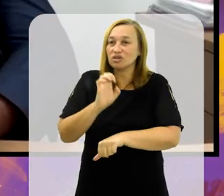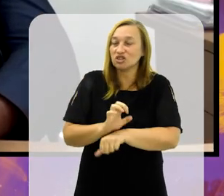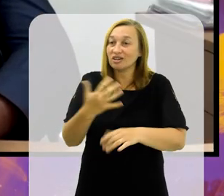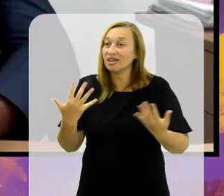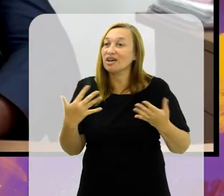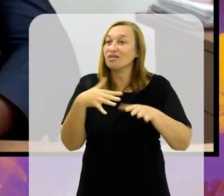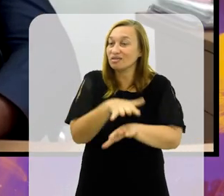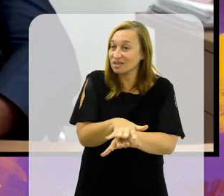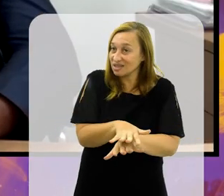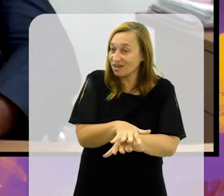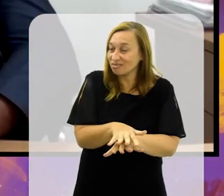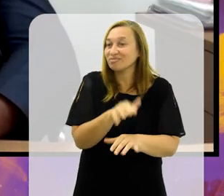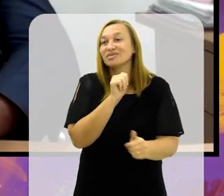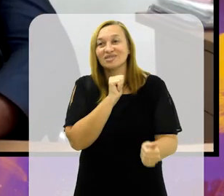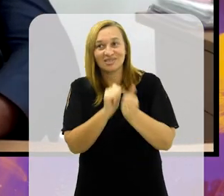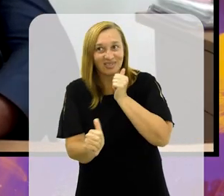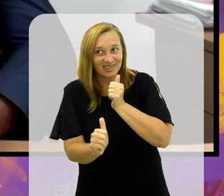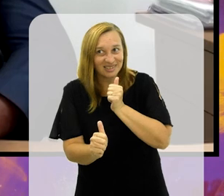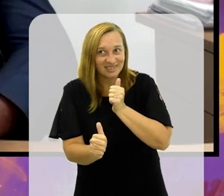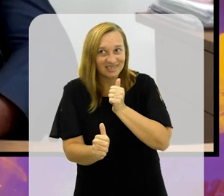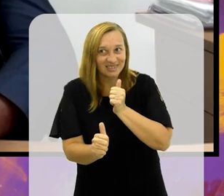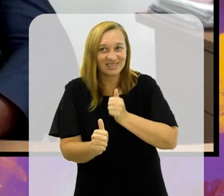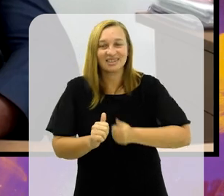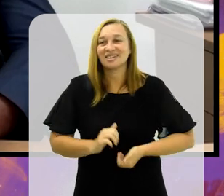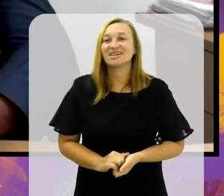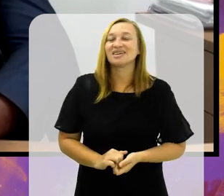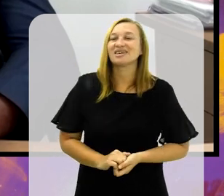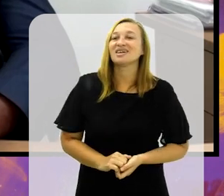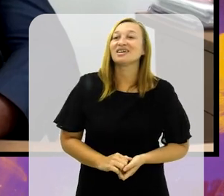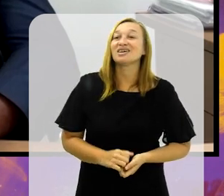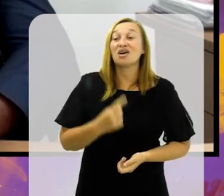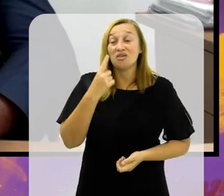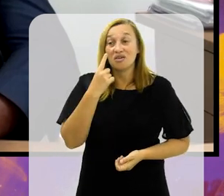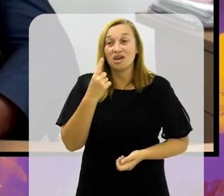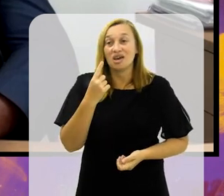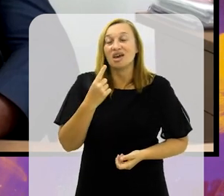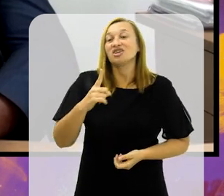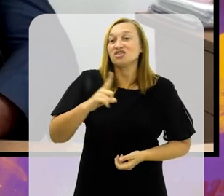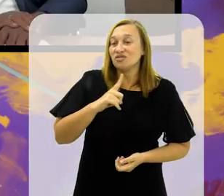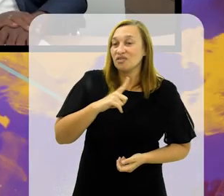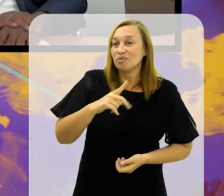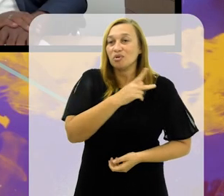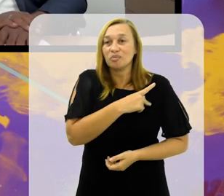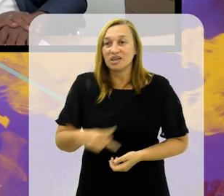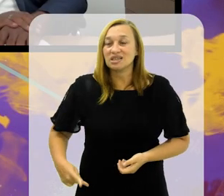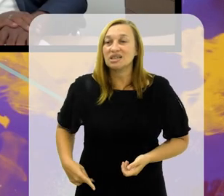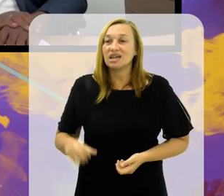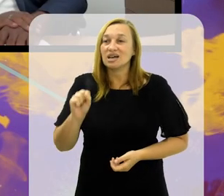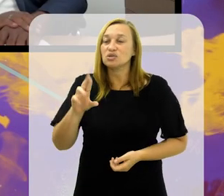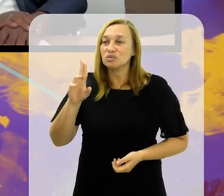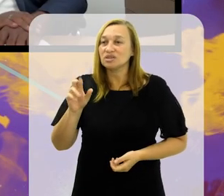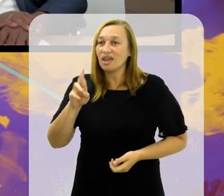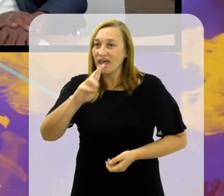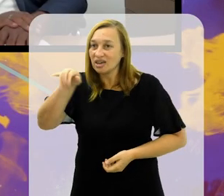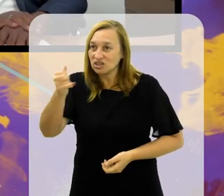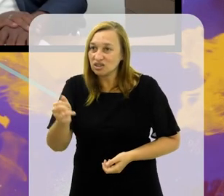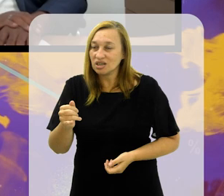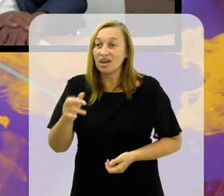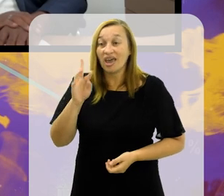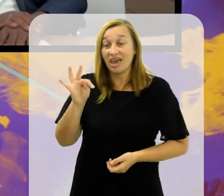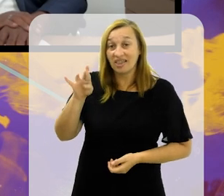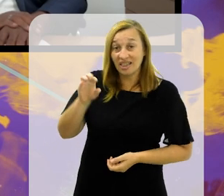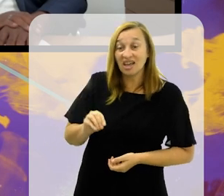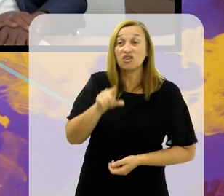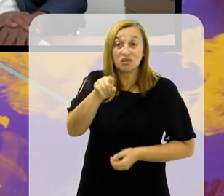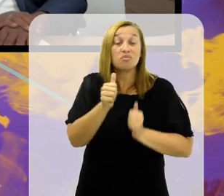o Rio de Janeiro é o estado da inclusão através do esporte. Beleza, tivemos então a presença do